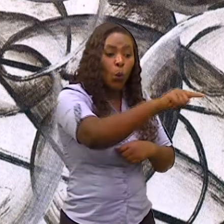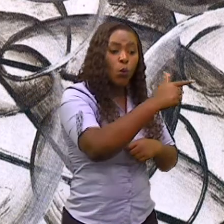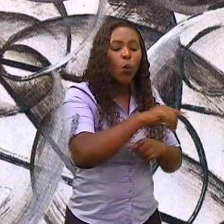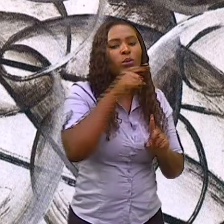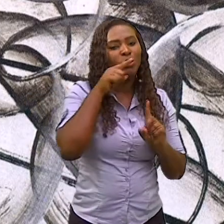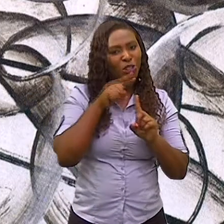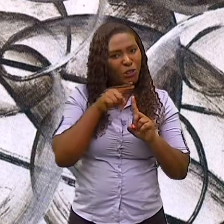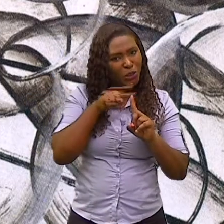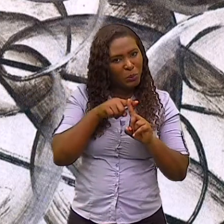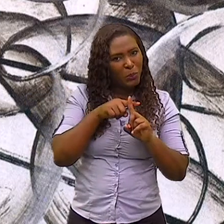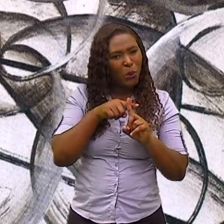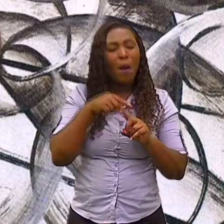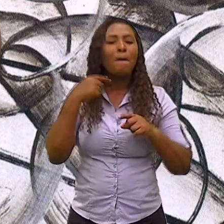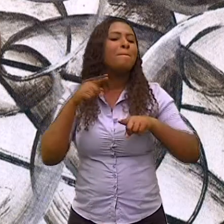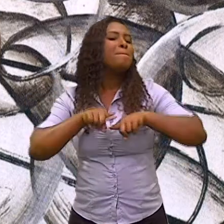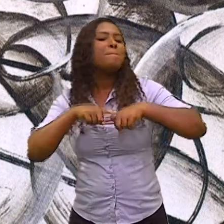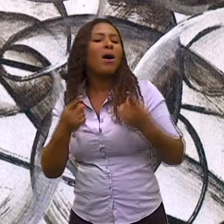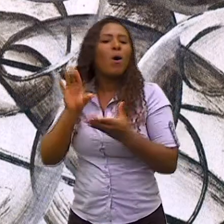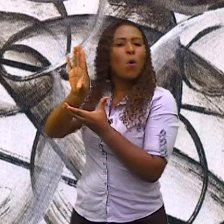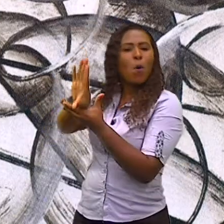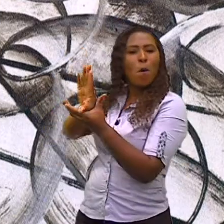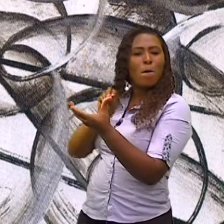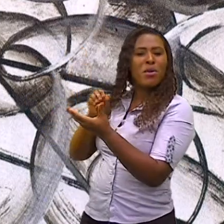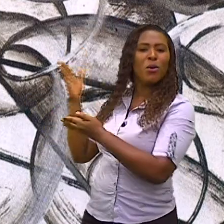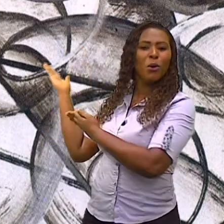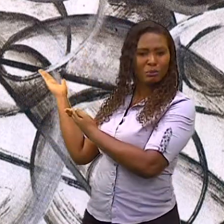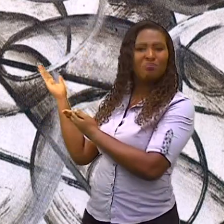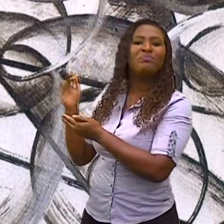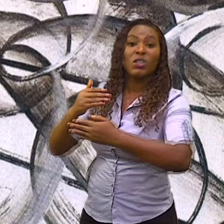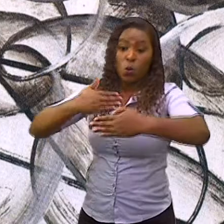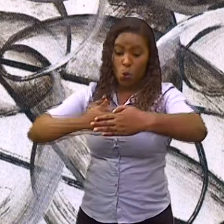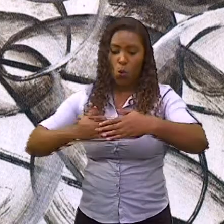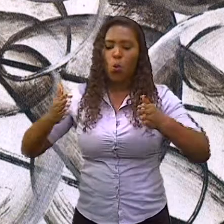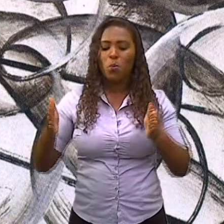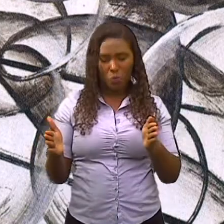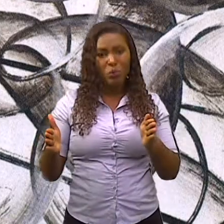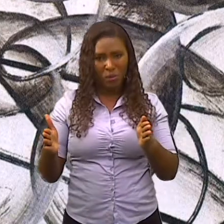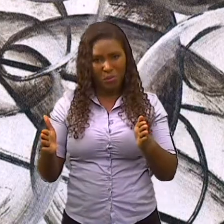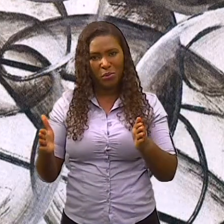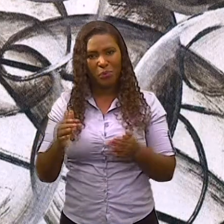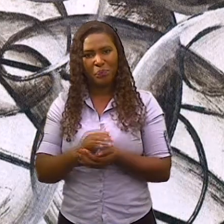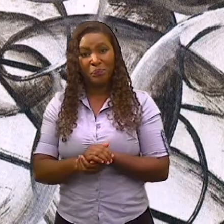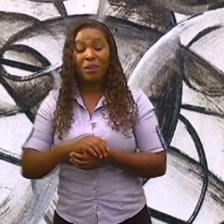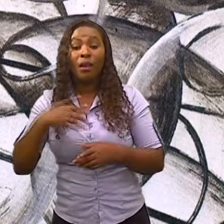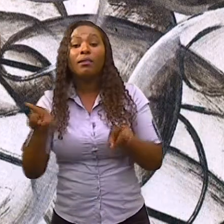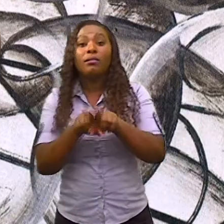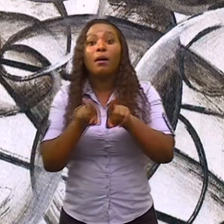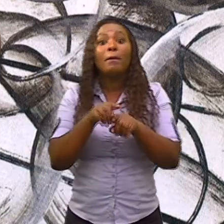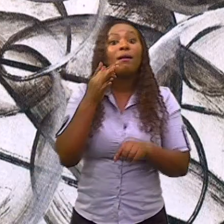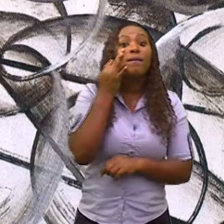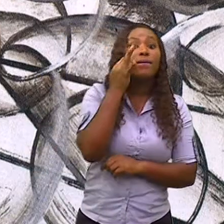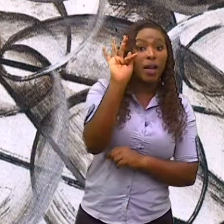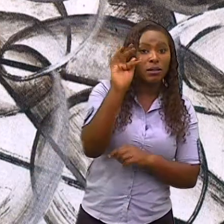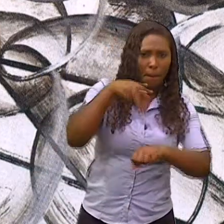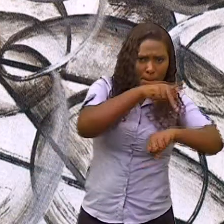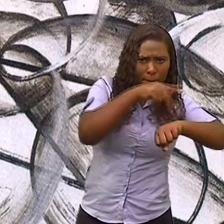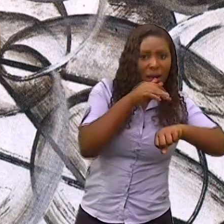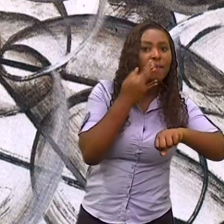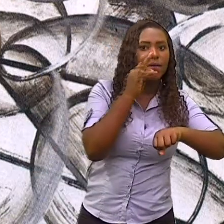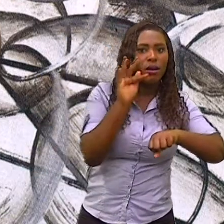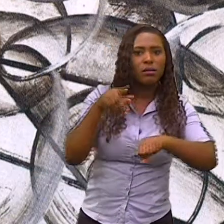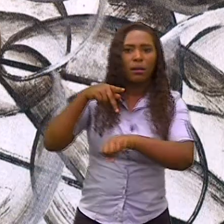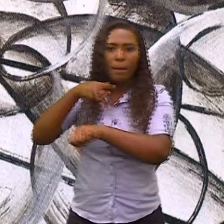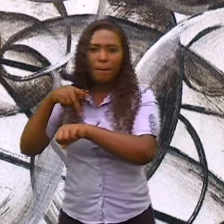repercutiu principalmente na França e na Itália, onde diversos artistas se identificaram com o fascismo